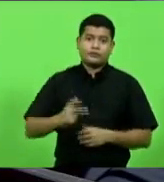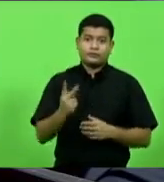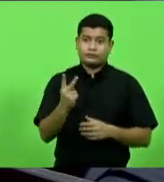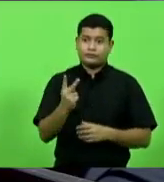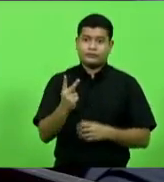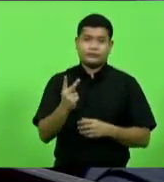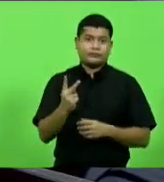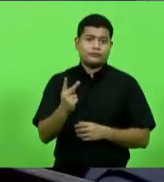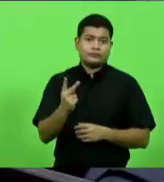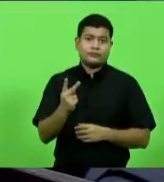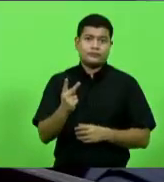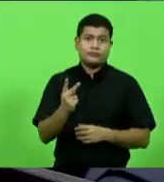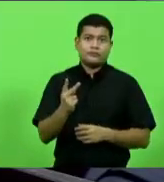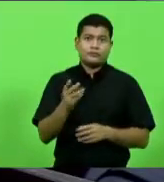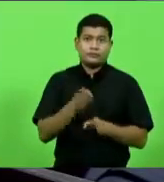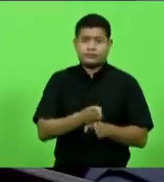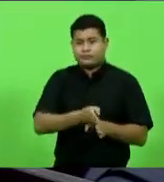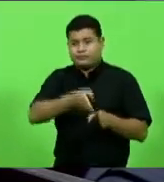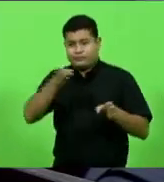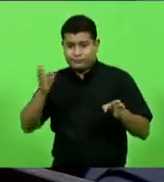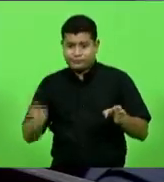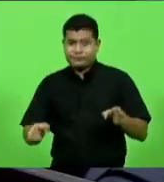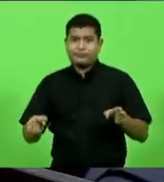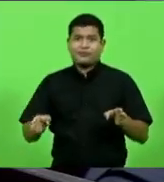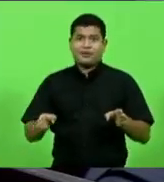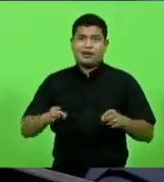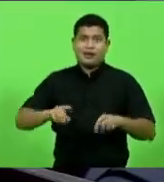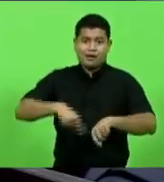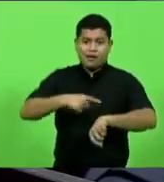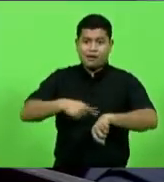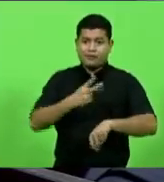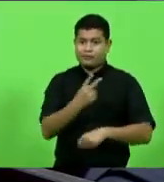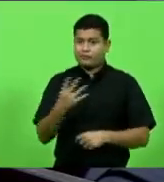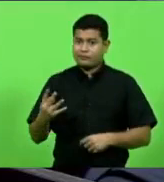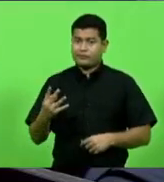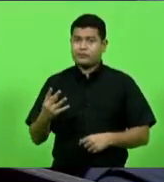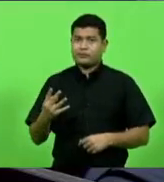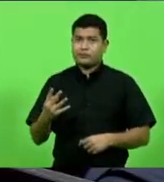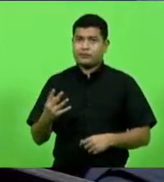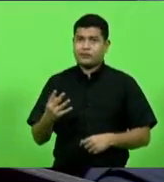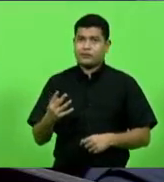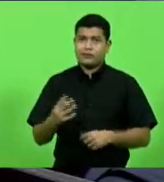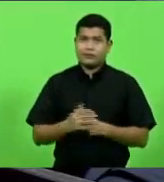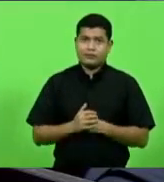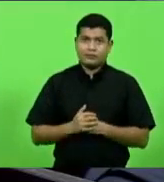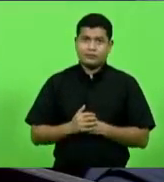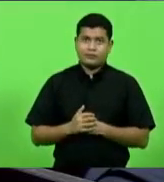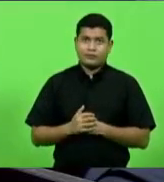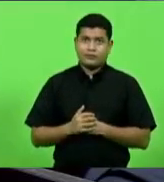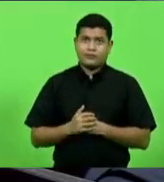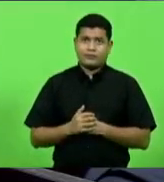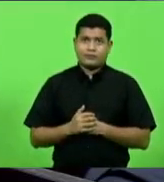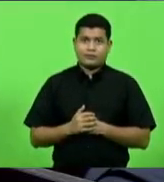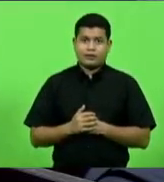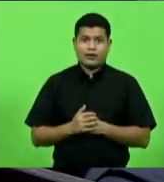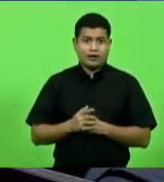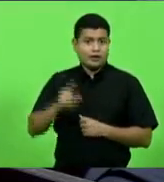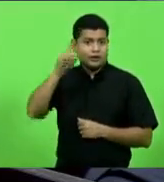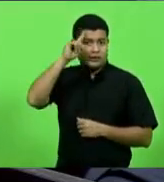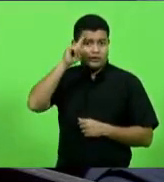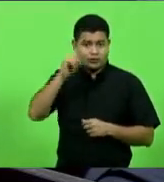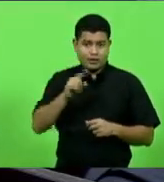Com mais prazo, com muito mais prazo de 24 horas. Com muito maior o prazo de 24 horas. Questão de ordem, presidente. Sete dias.